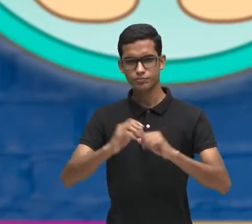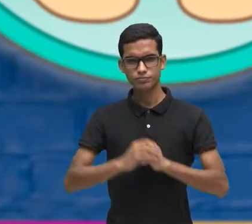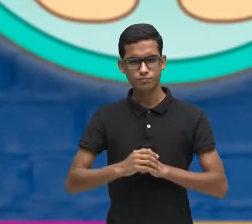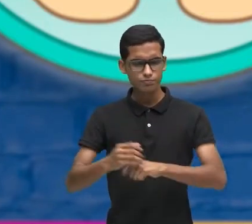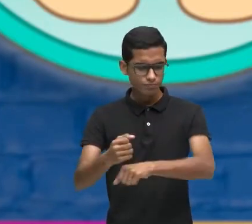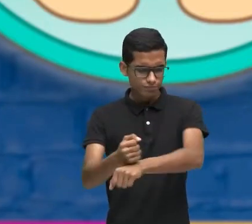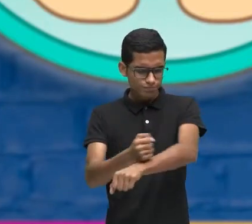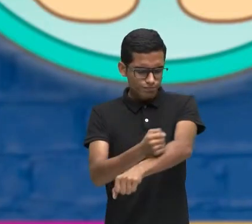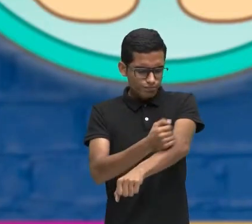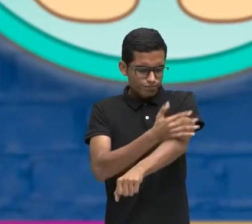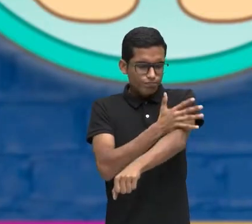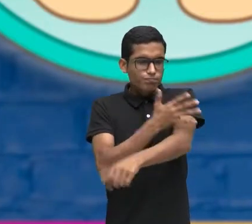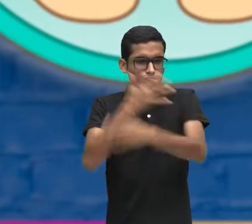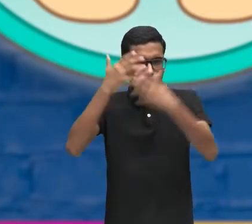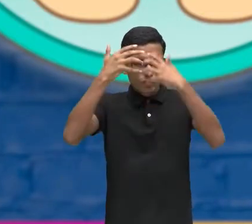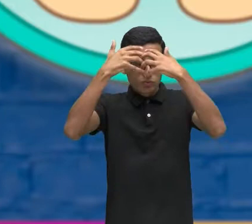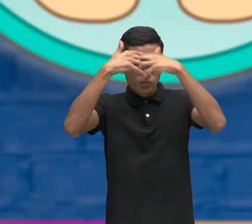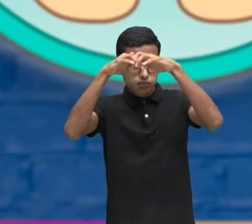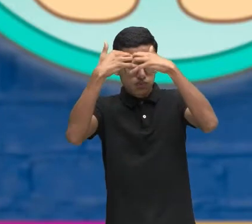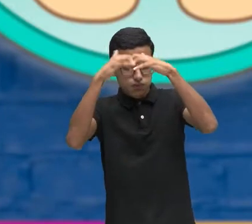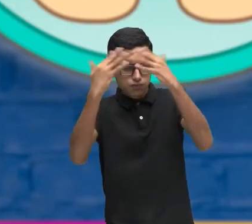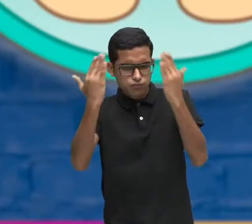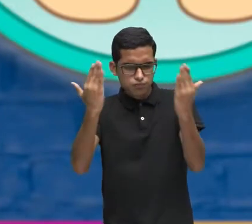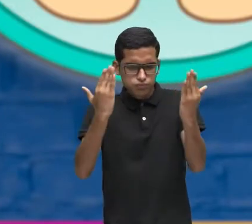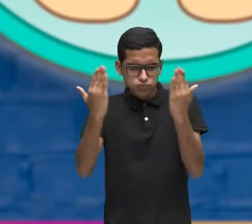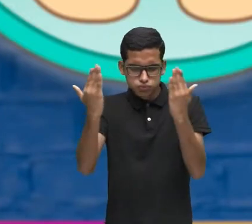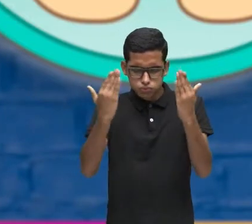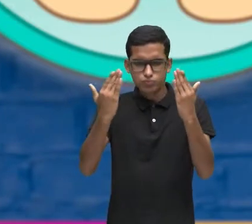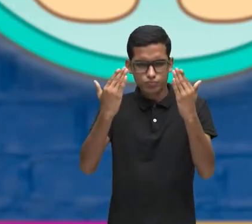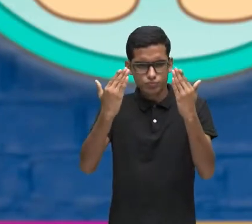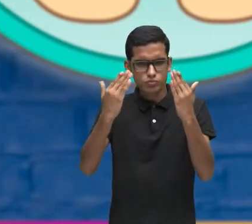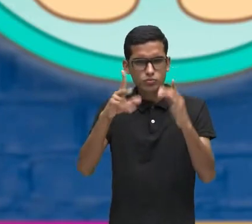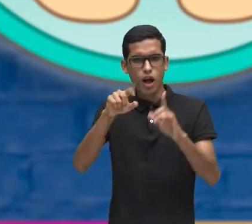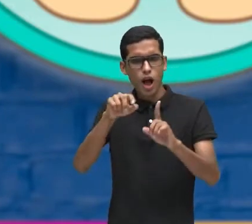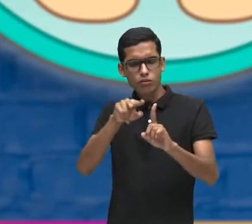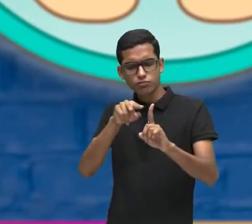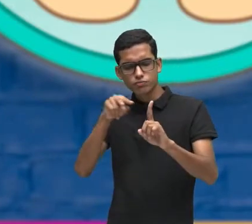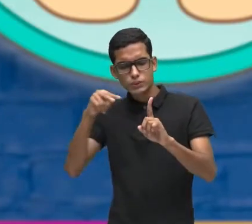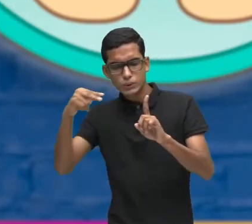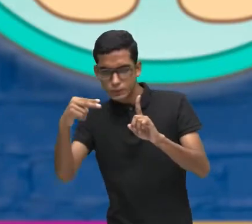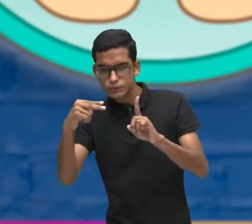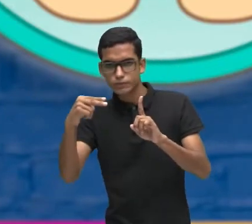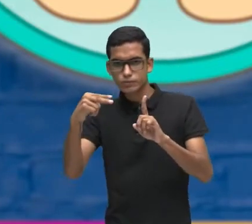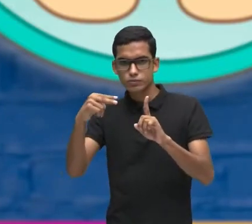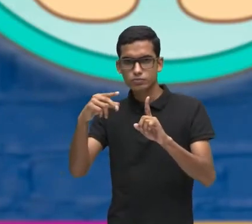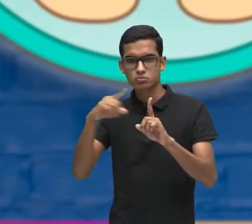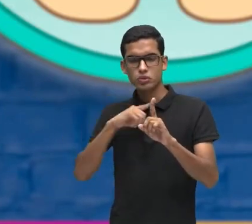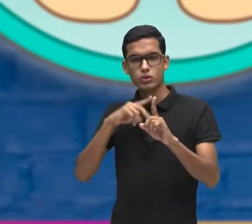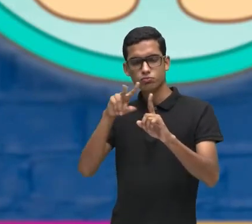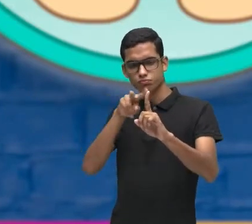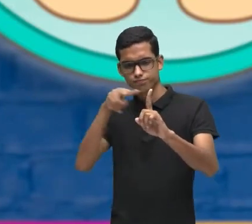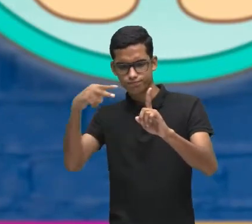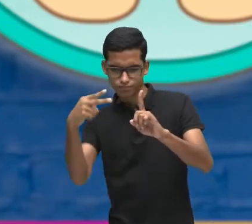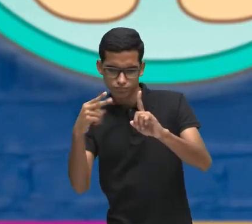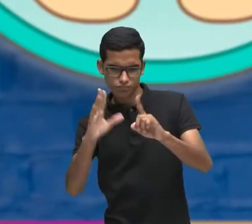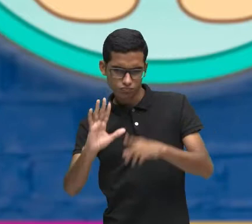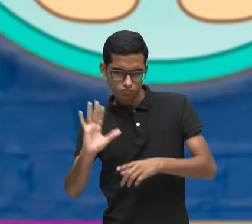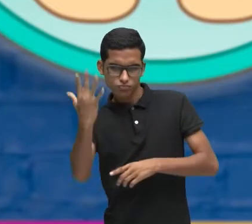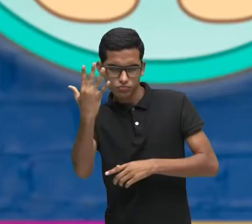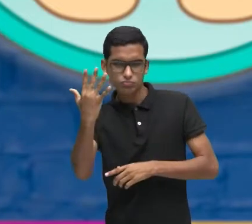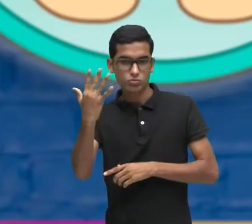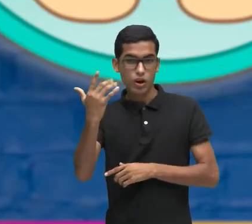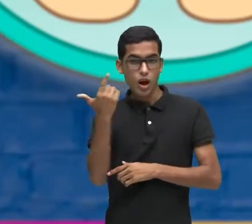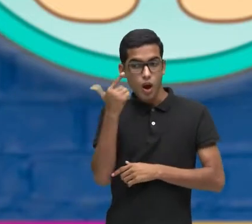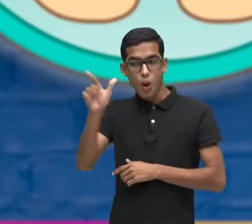emoção Psicológica É um olhar Eu tenho um olhar Numa situação Em que o